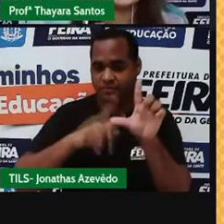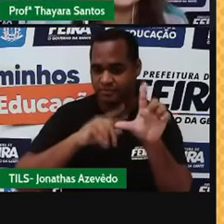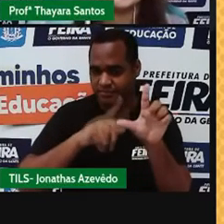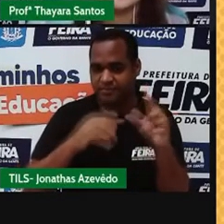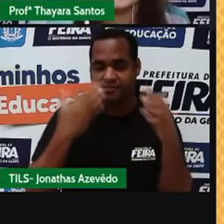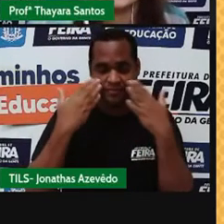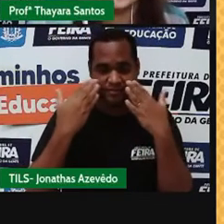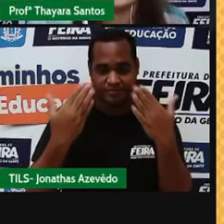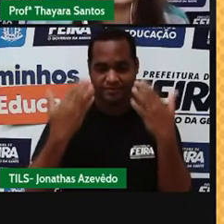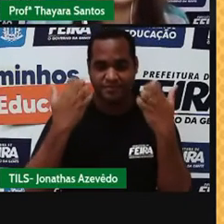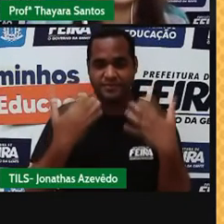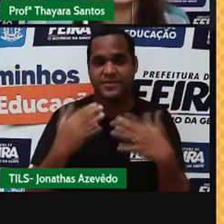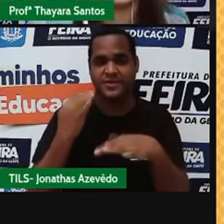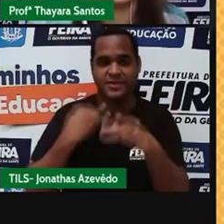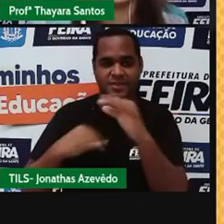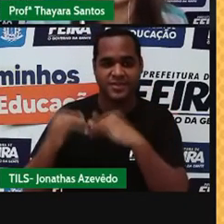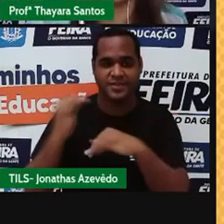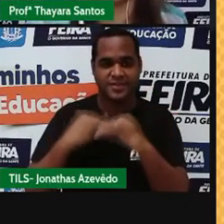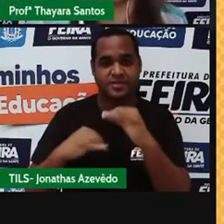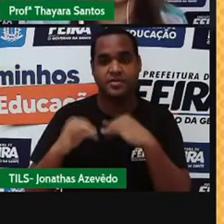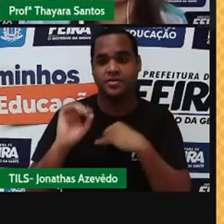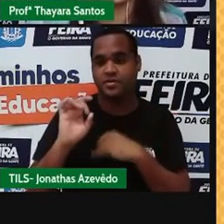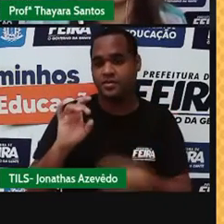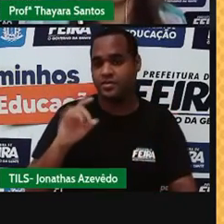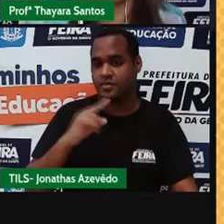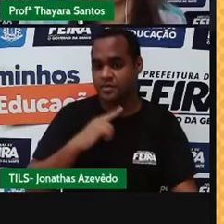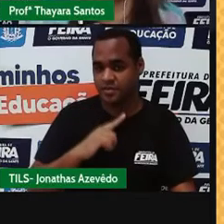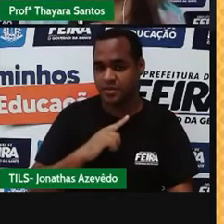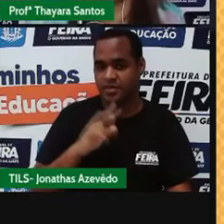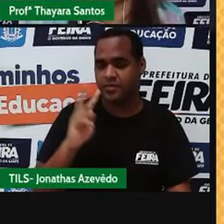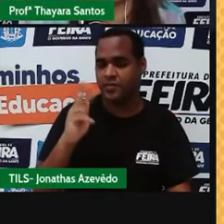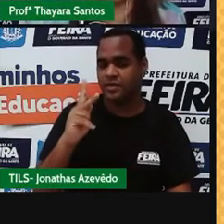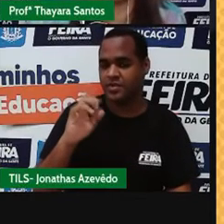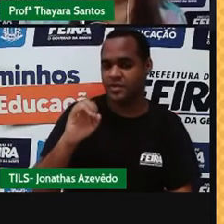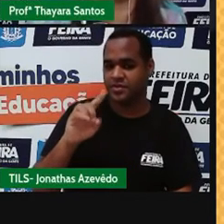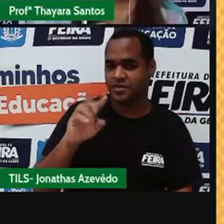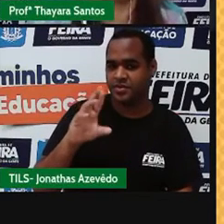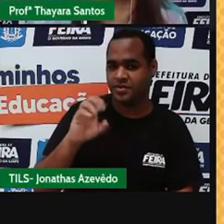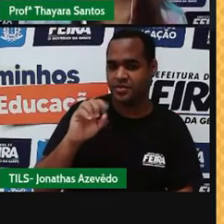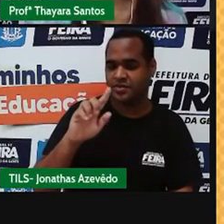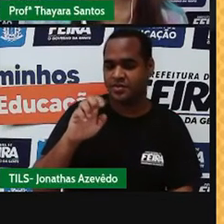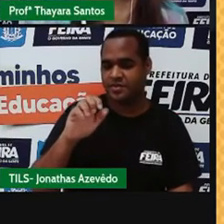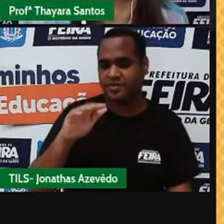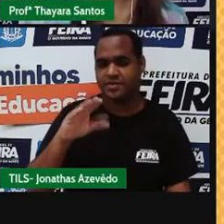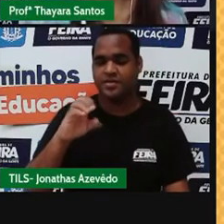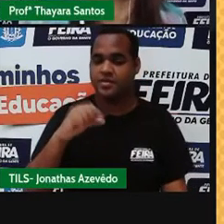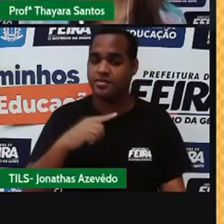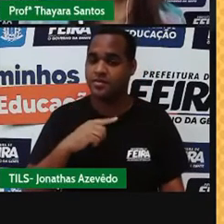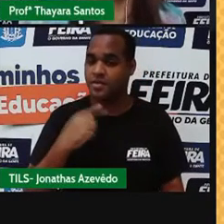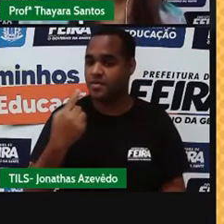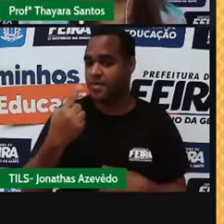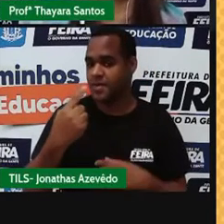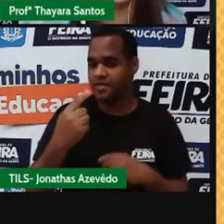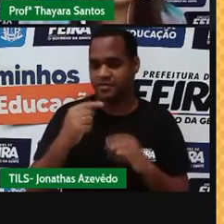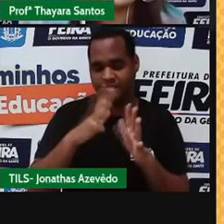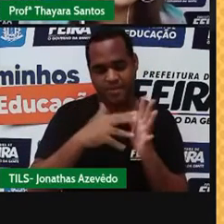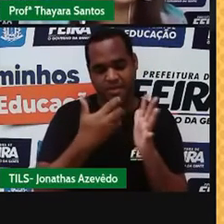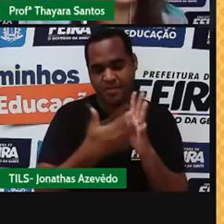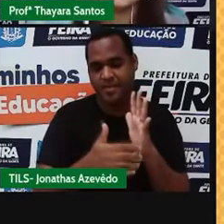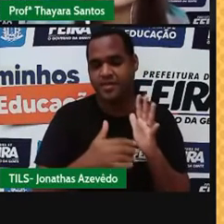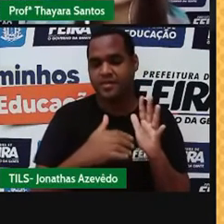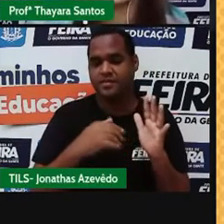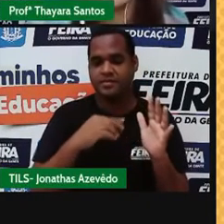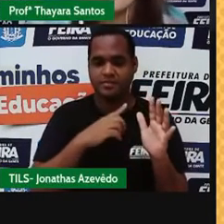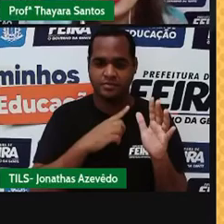representa aquele elemento químico. No caso aqui, gente tem o hidrogênio, que é o primeiro da tabela periódica. Aí tem o nome dele embaixo,